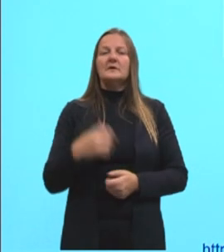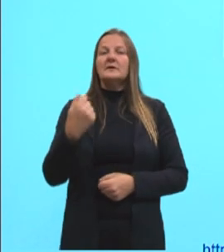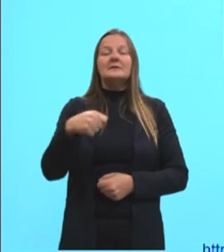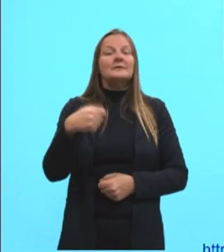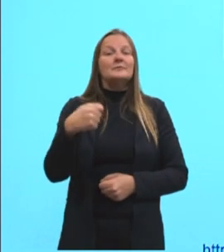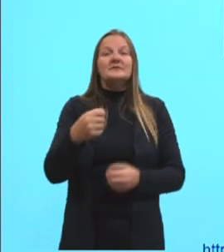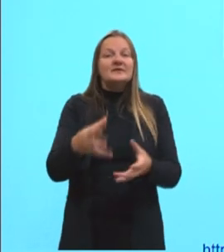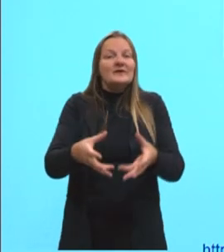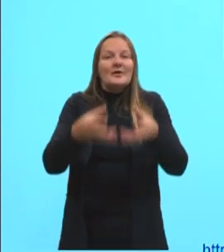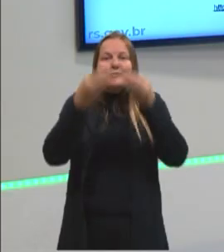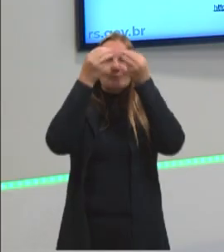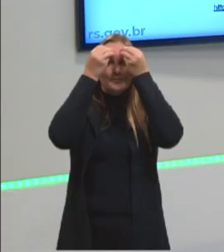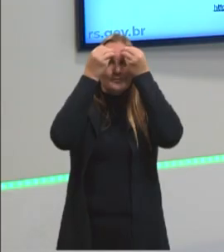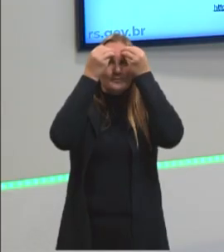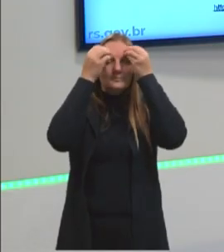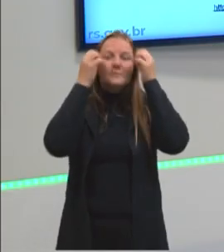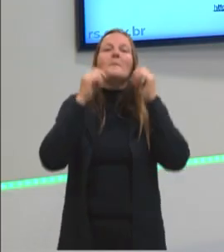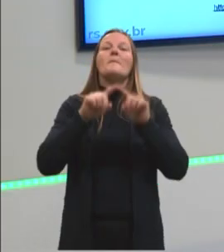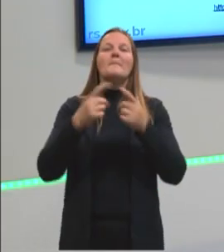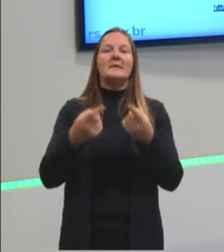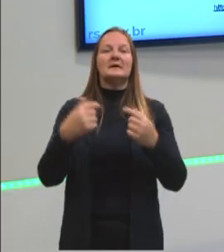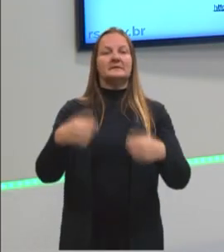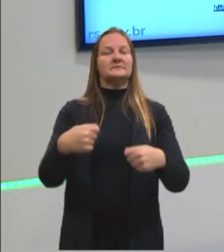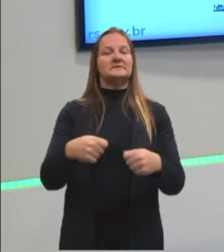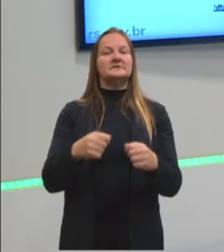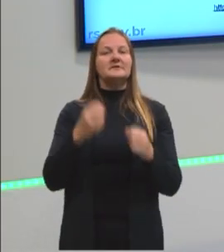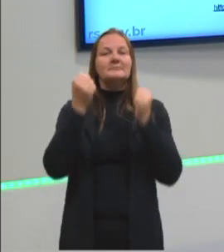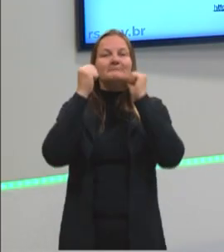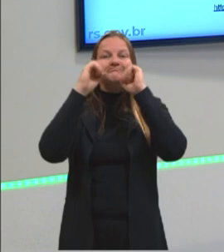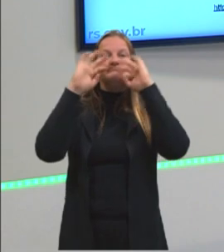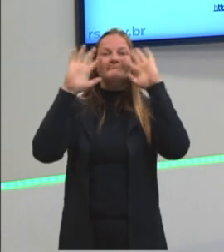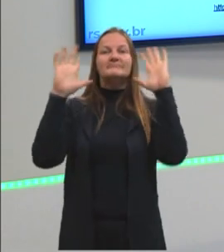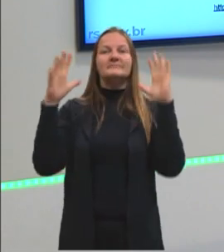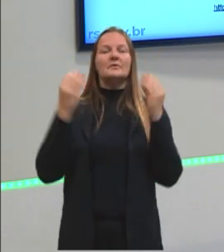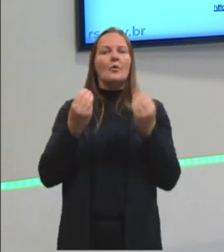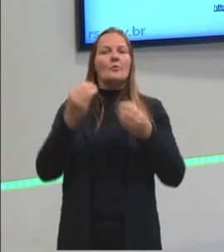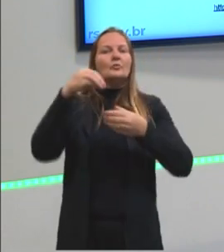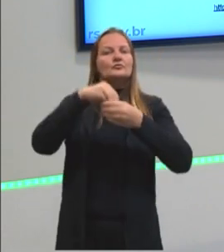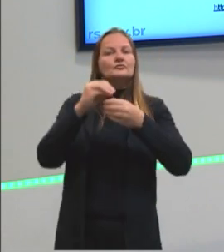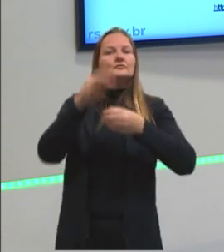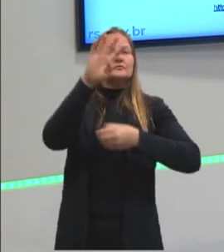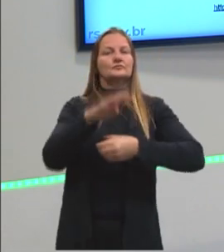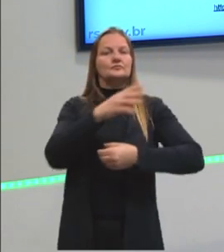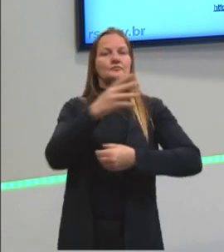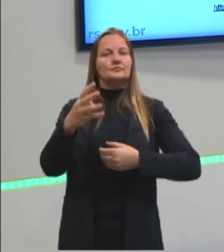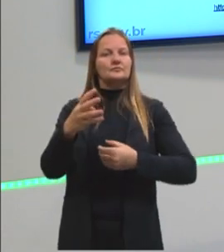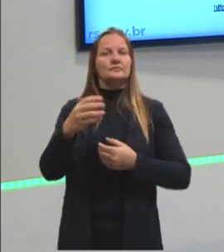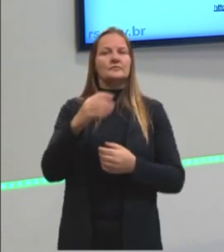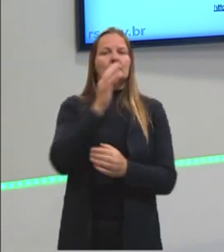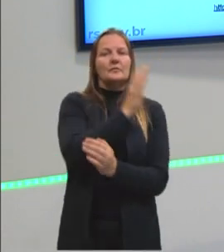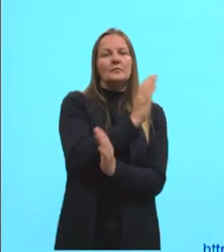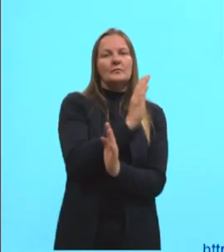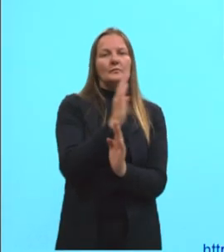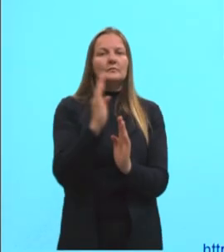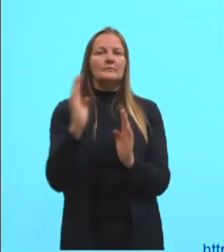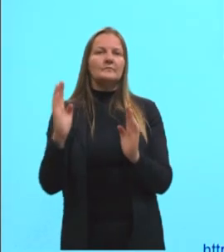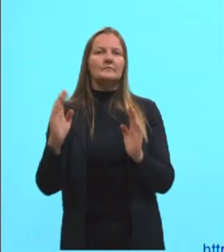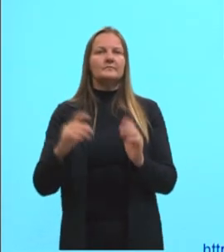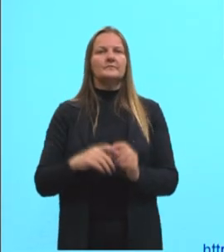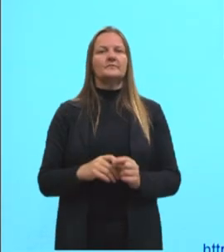decorar a tabela, mas precisa só compreender os valores que tem nela, né? A ordem, pelo menos.